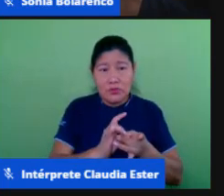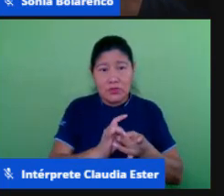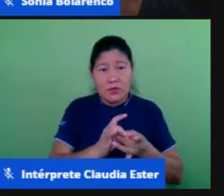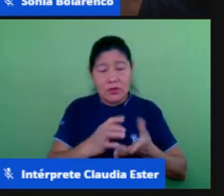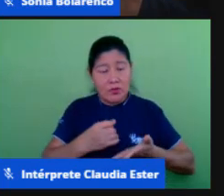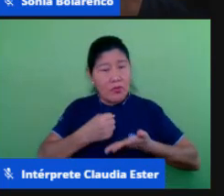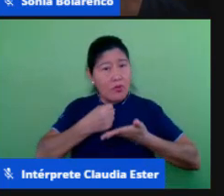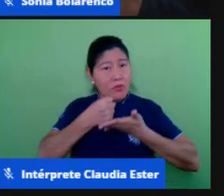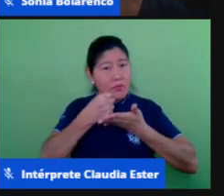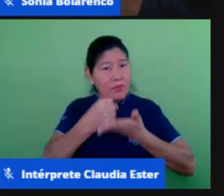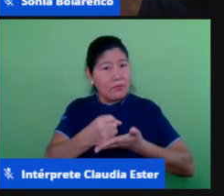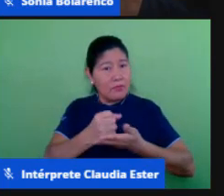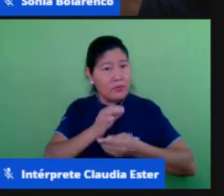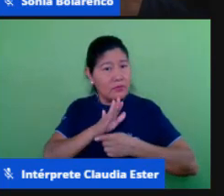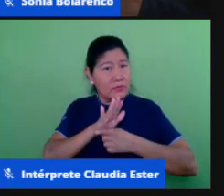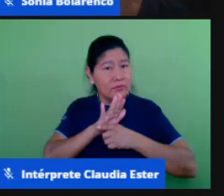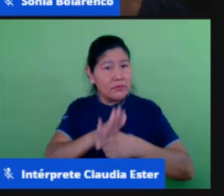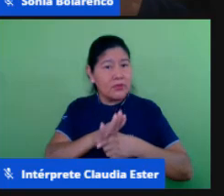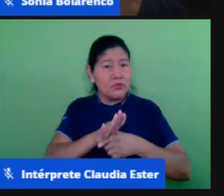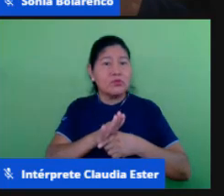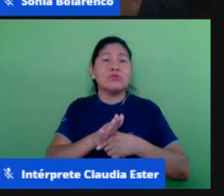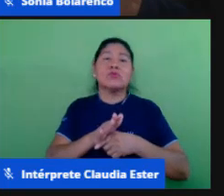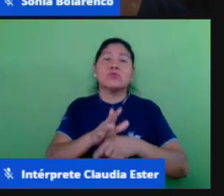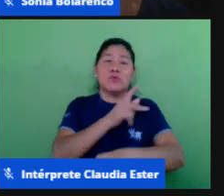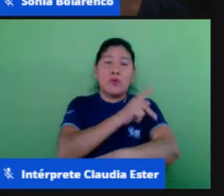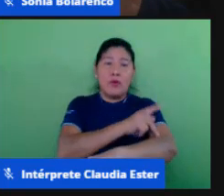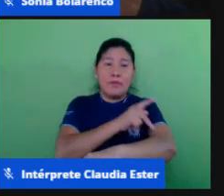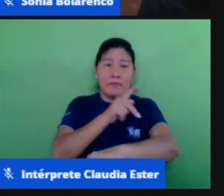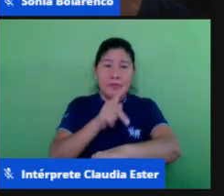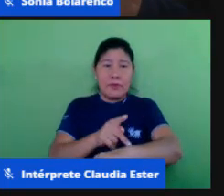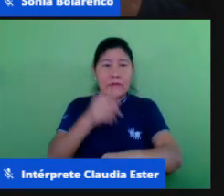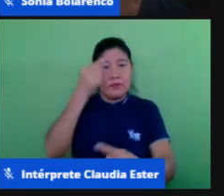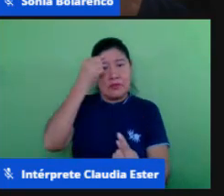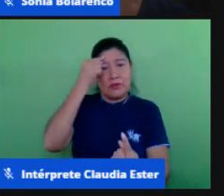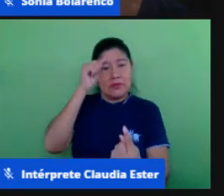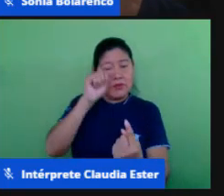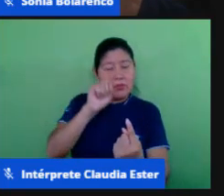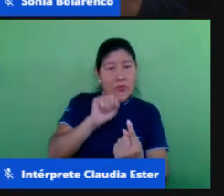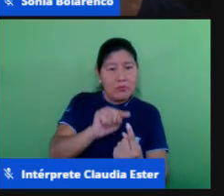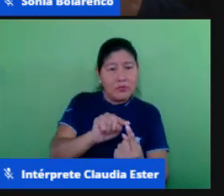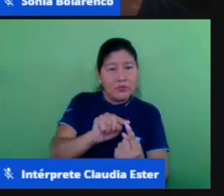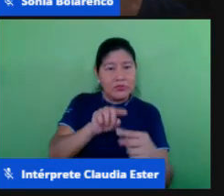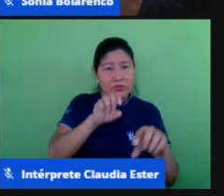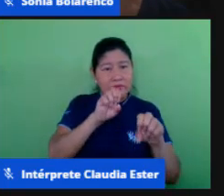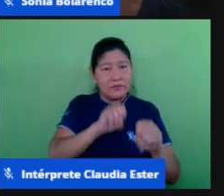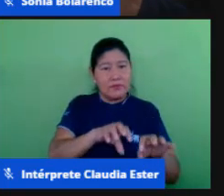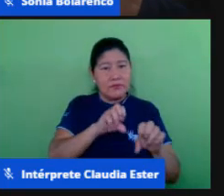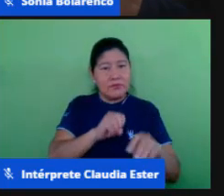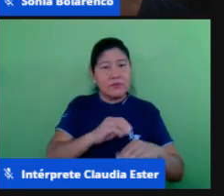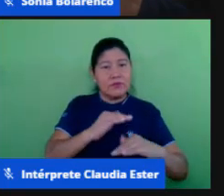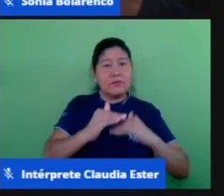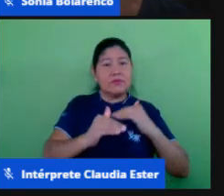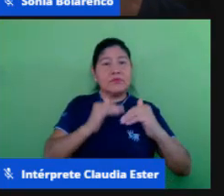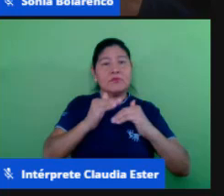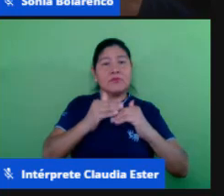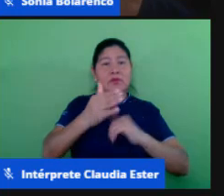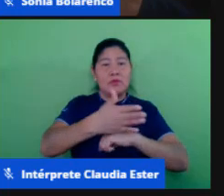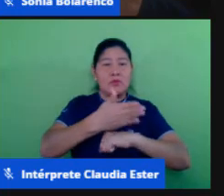pedagógico ao objetivo maior da qualidade da aprendizagem dos nossos alunos